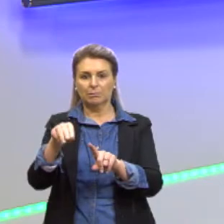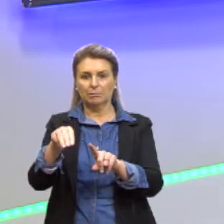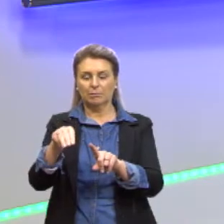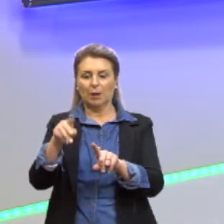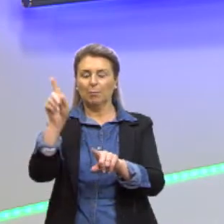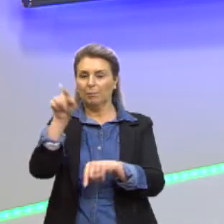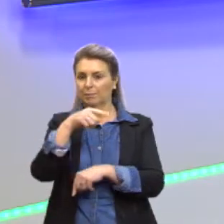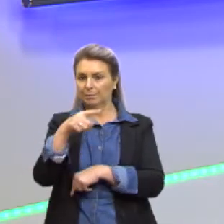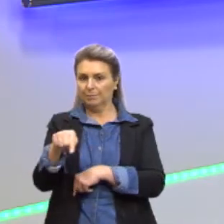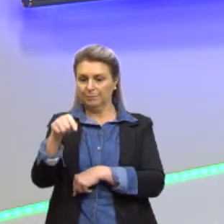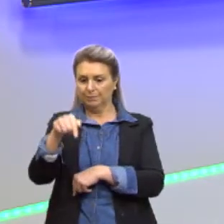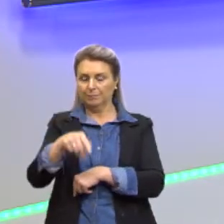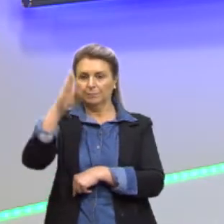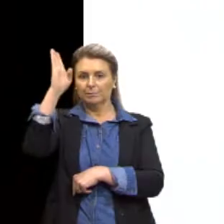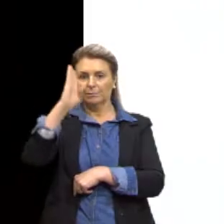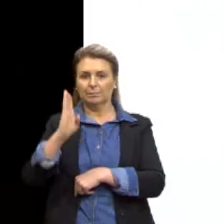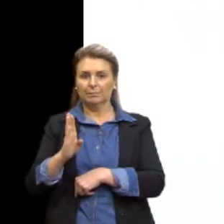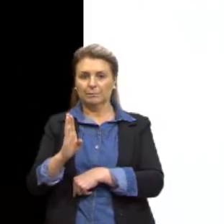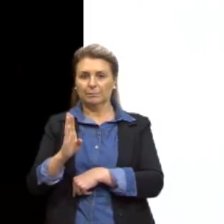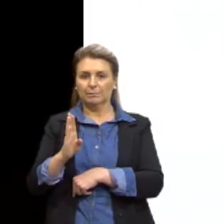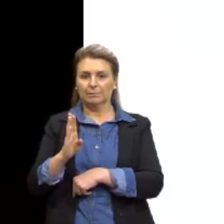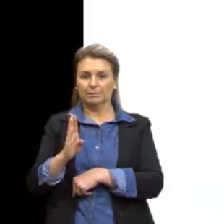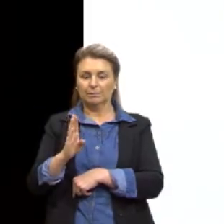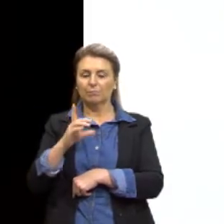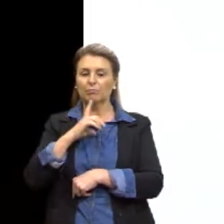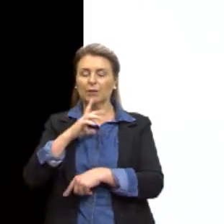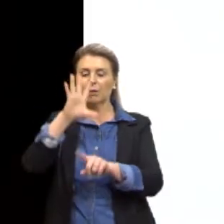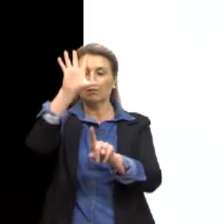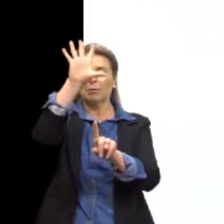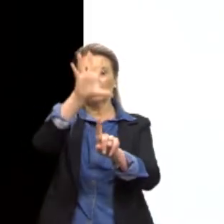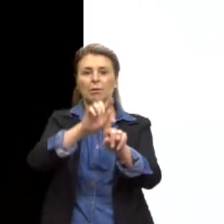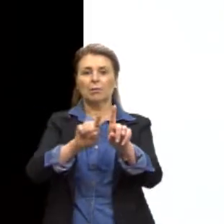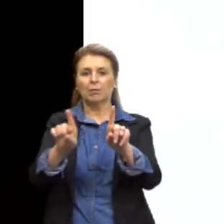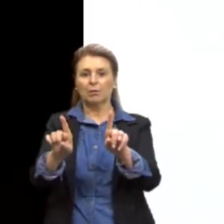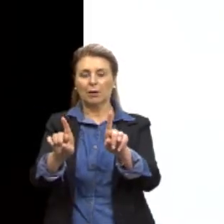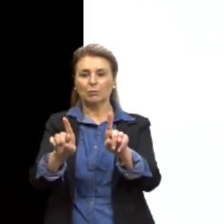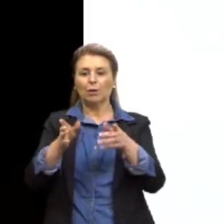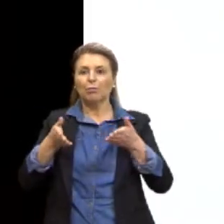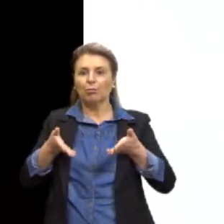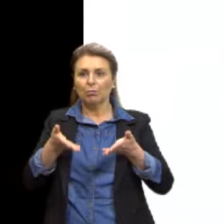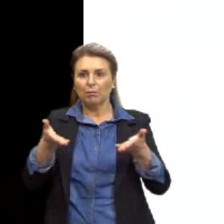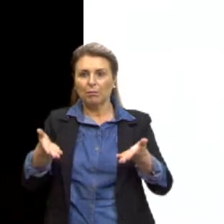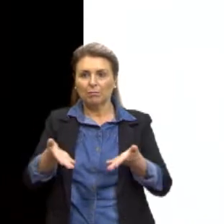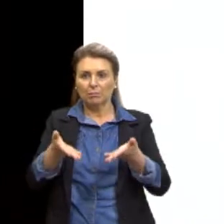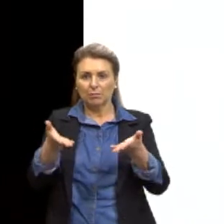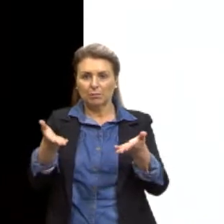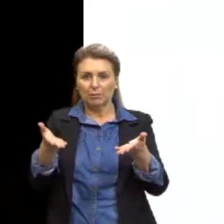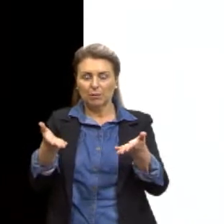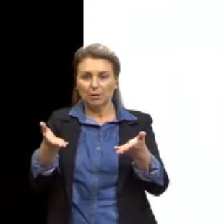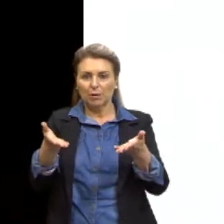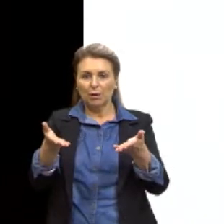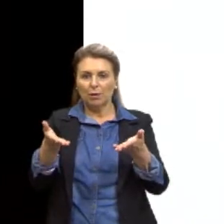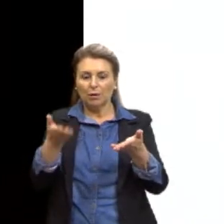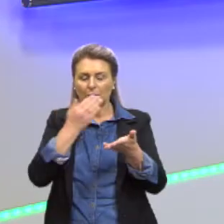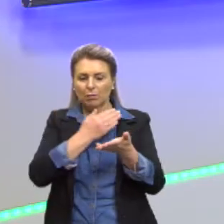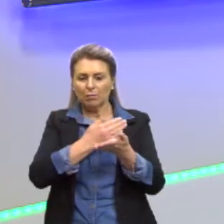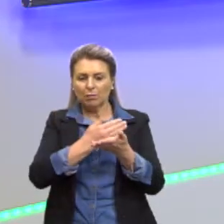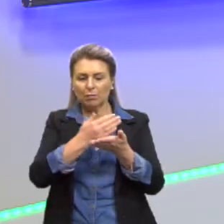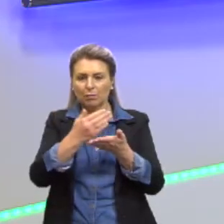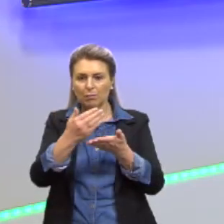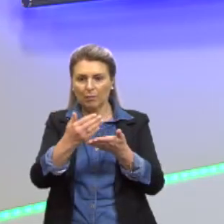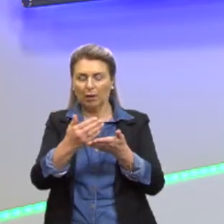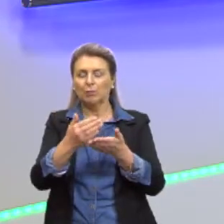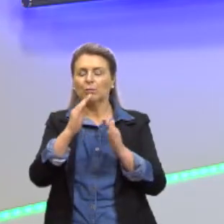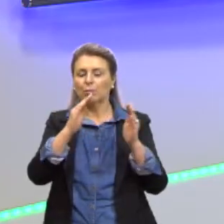proibida, né? Agora, nós temos a clonagem terapêutica que passa o início dela, é o mesmo